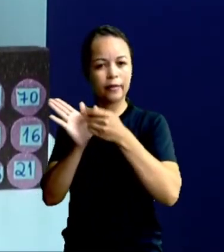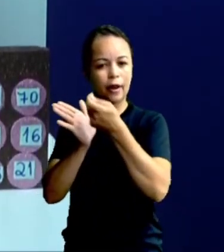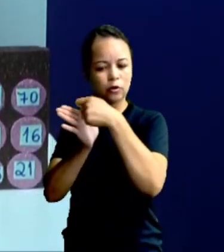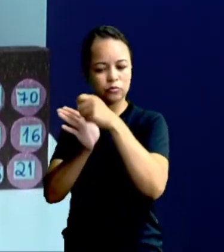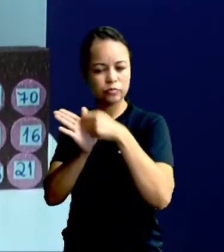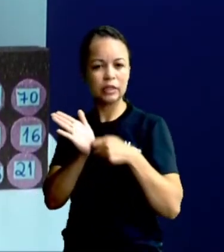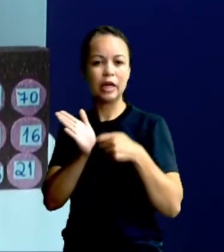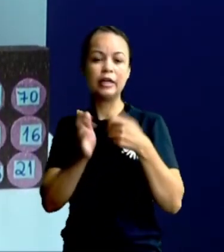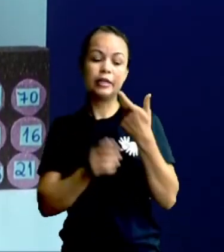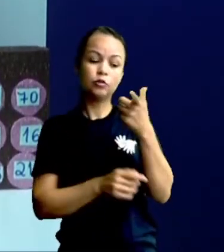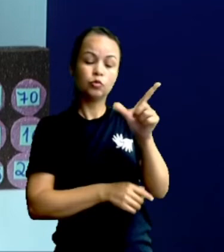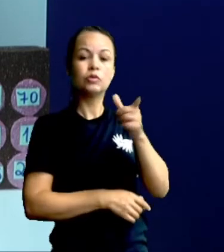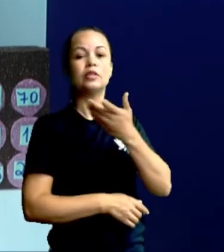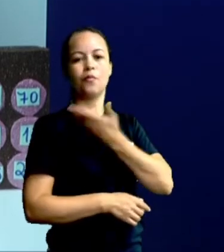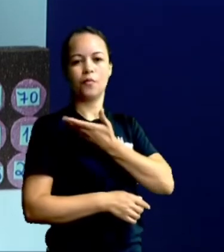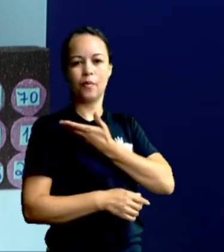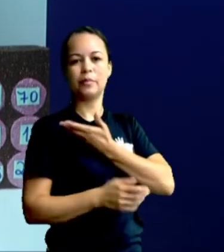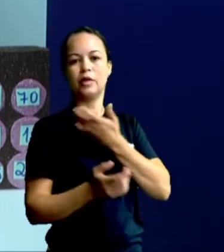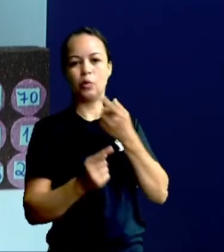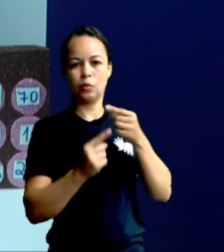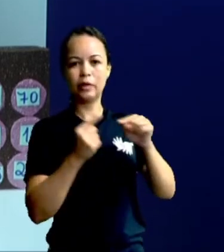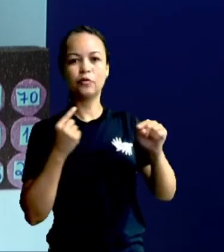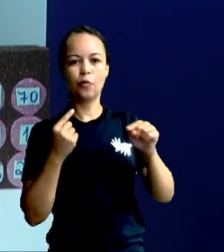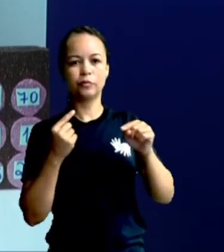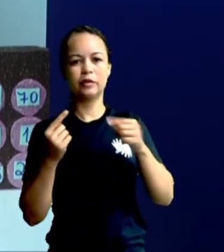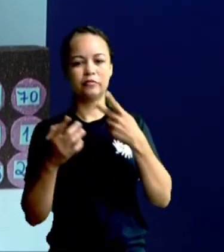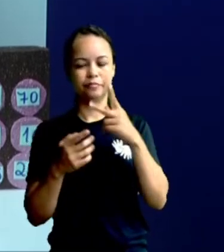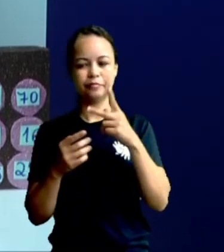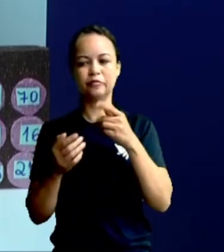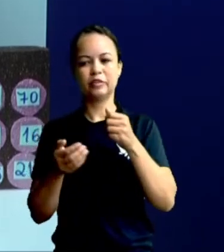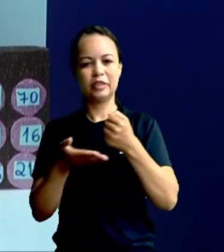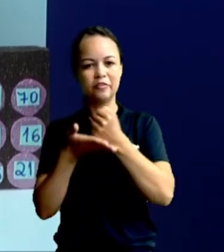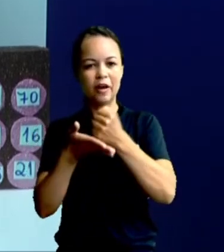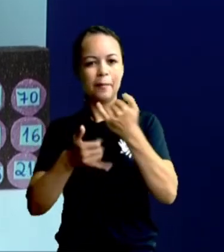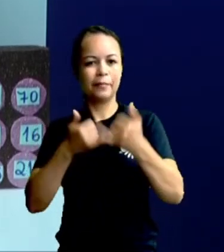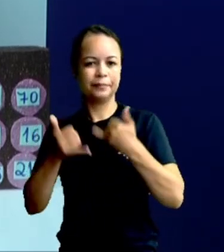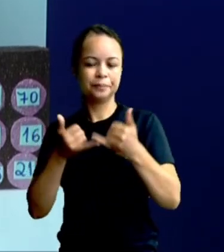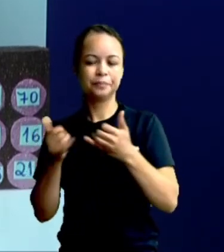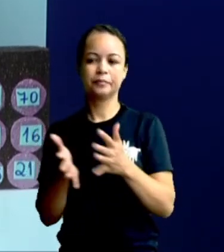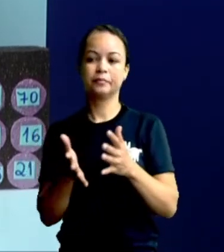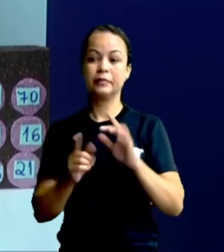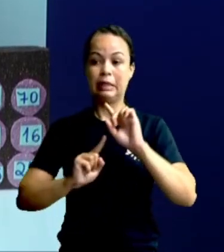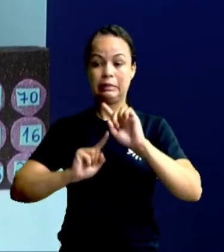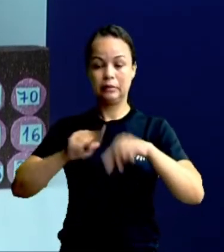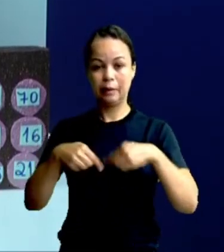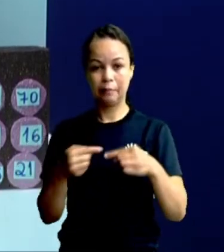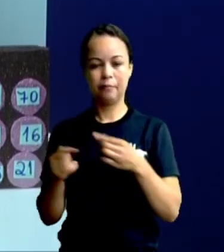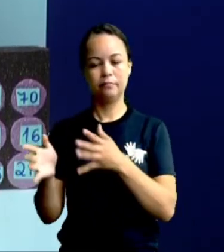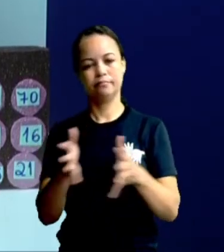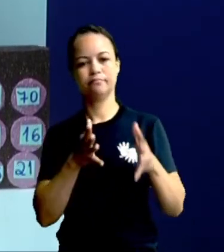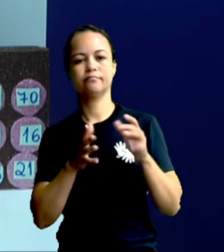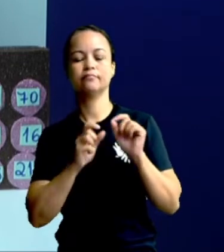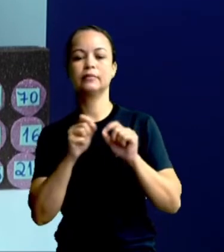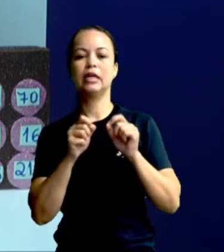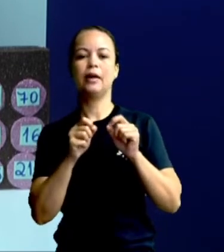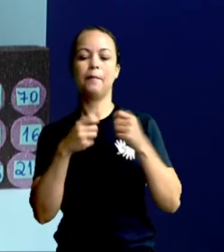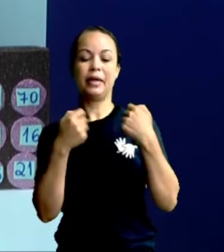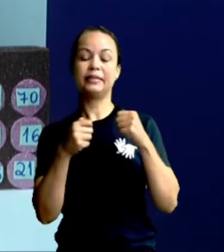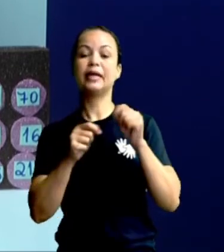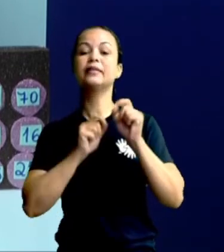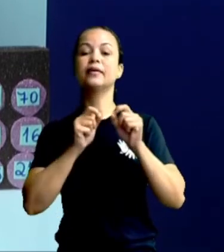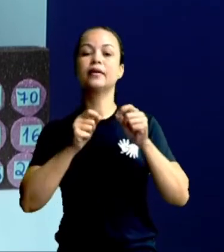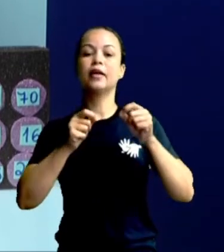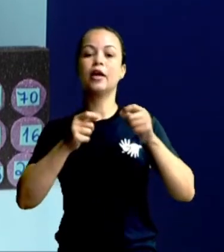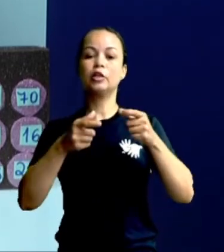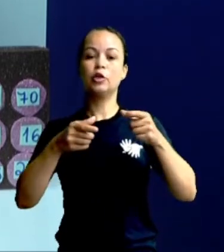jogar contra você. E aí, depois de fazer as cartelas, a gente vai precisar de uma caixinha.